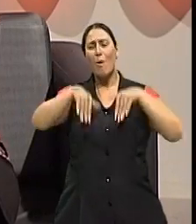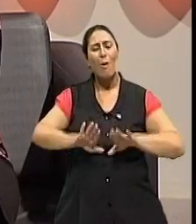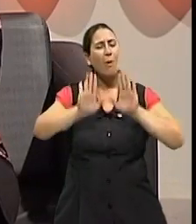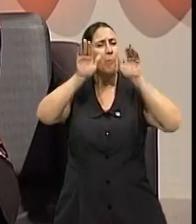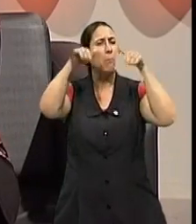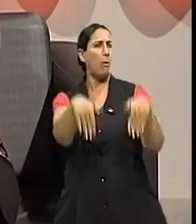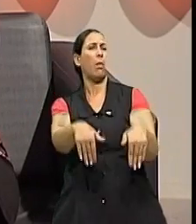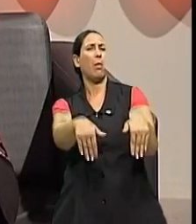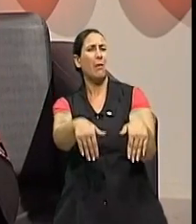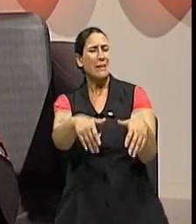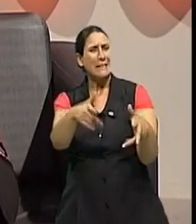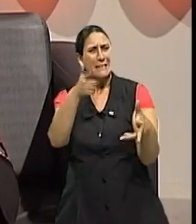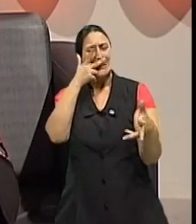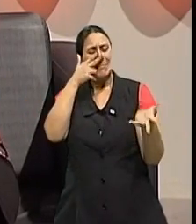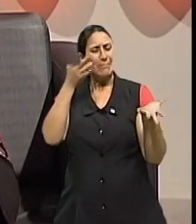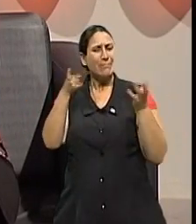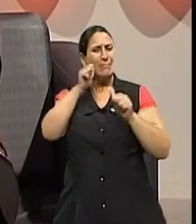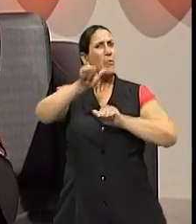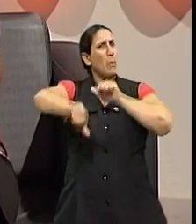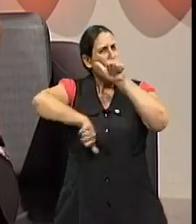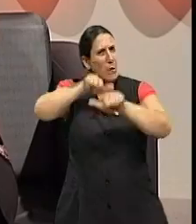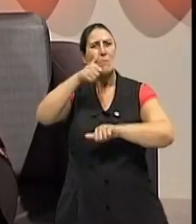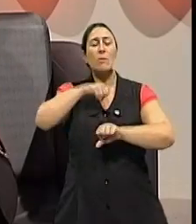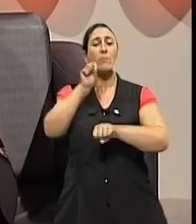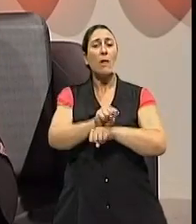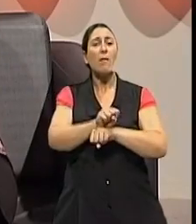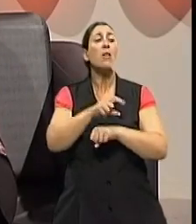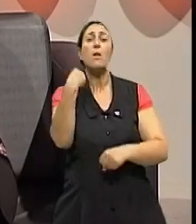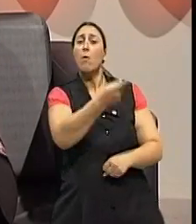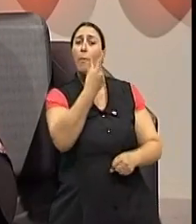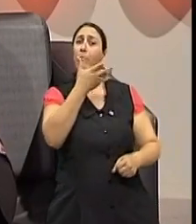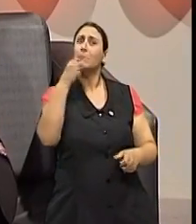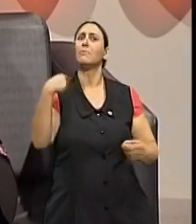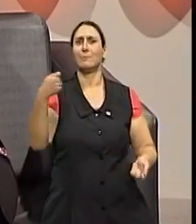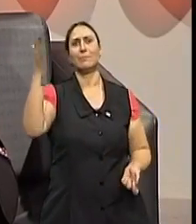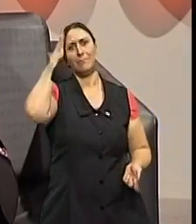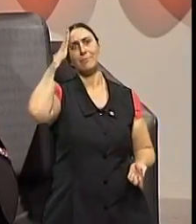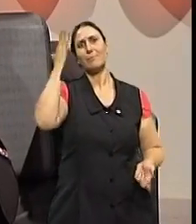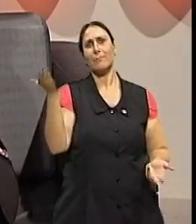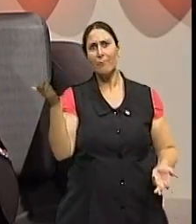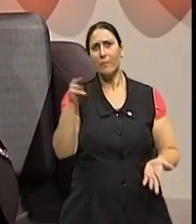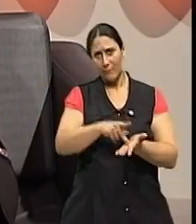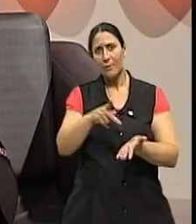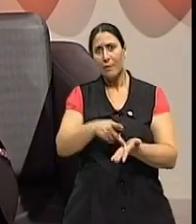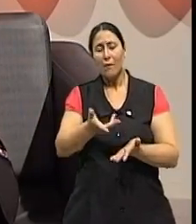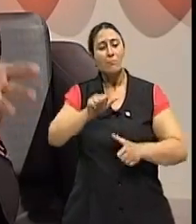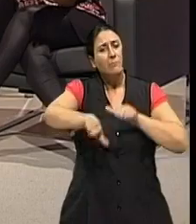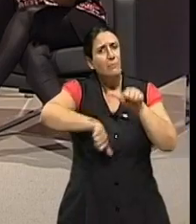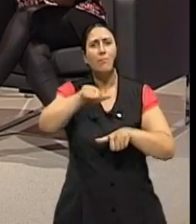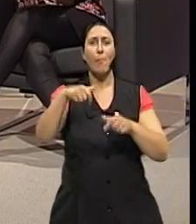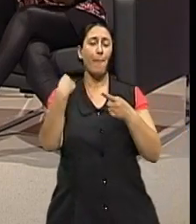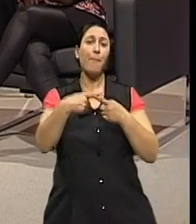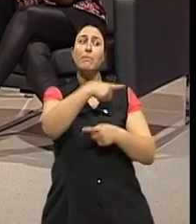e desses homens saberem que as mulheres se modificam na menopausa, e que isso tem uma curva diferente de uma para a outra. Uns